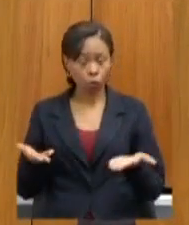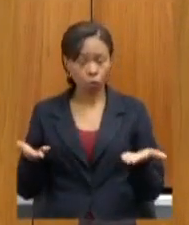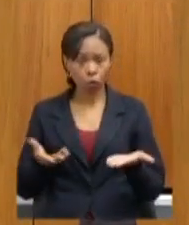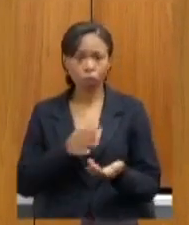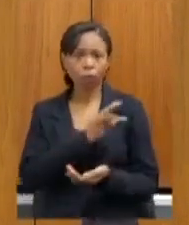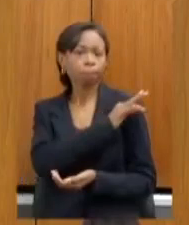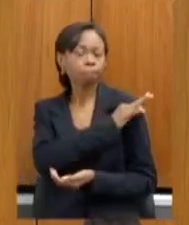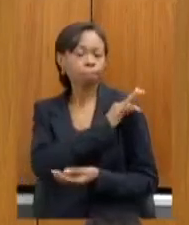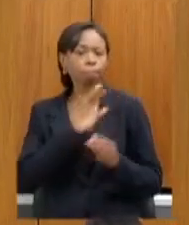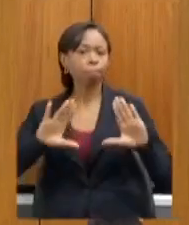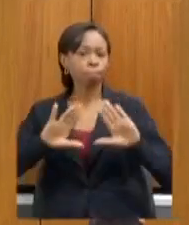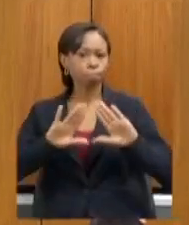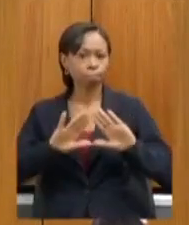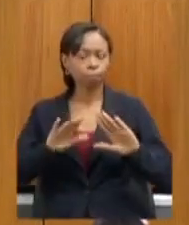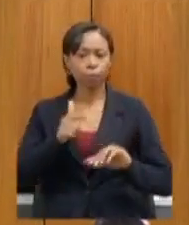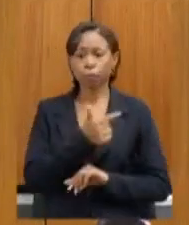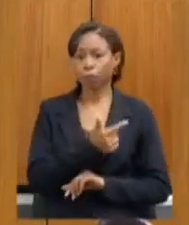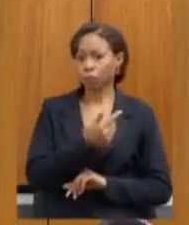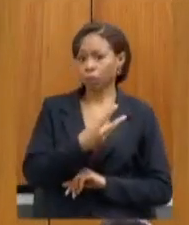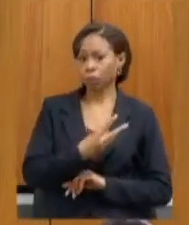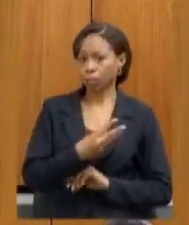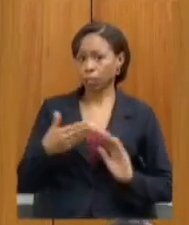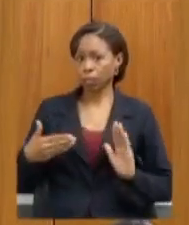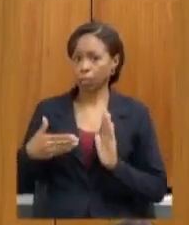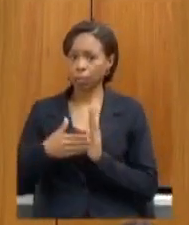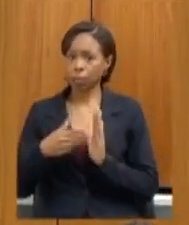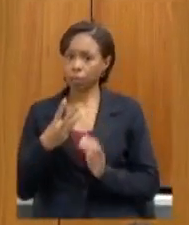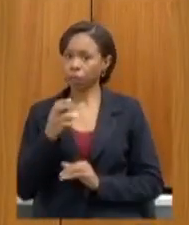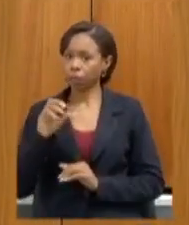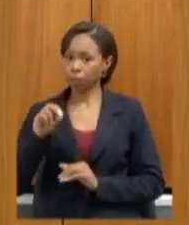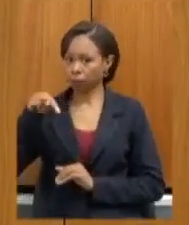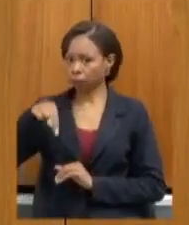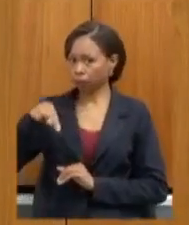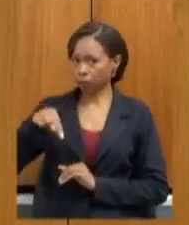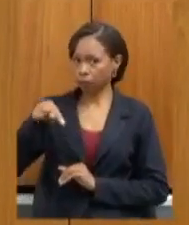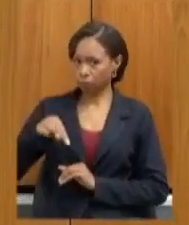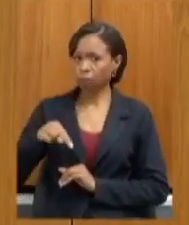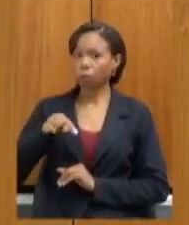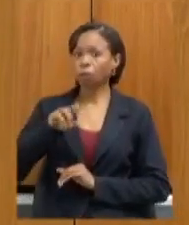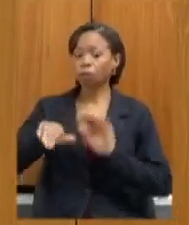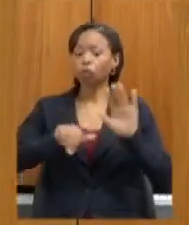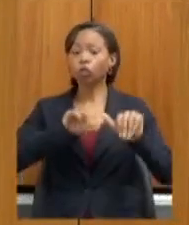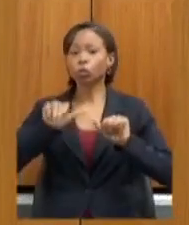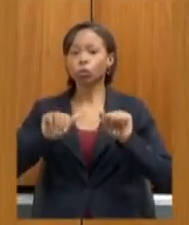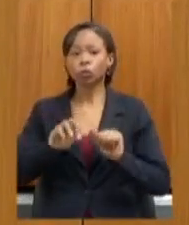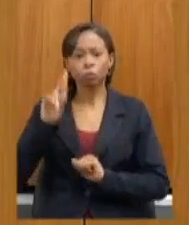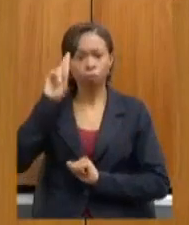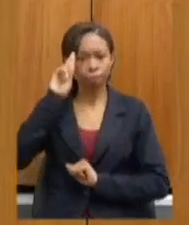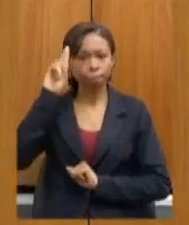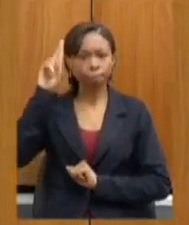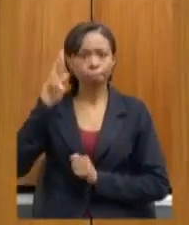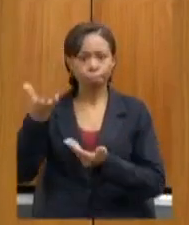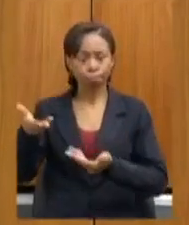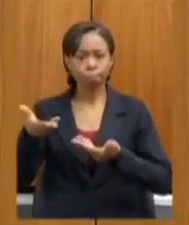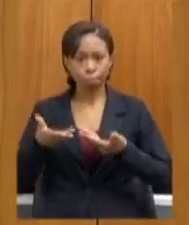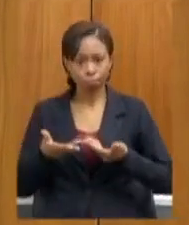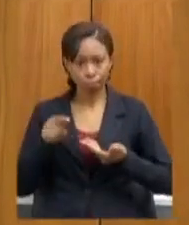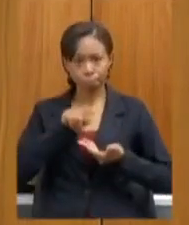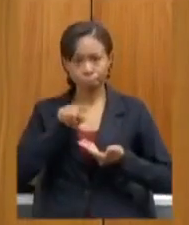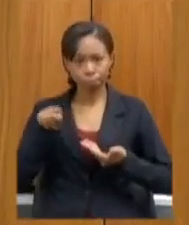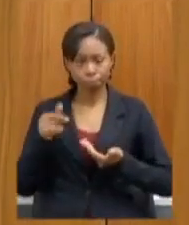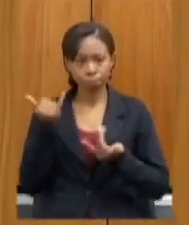entre os dias 23 e 30 de novembro, as autoridades convocadas informarão sobre a gestão das suas